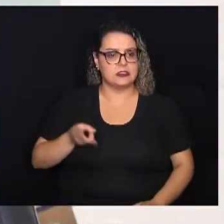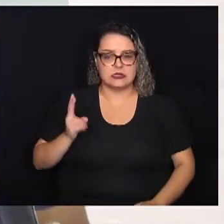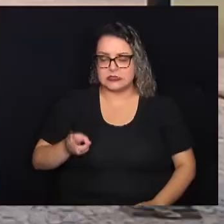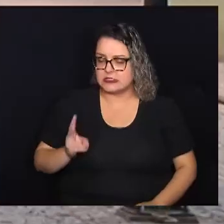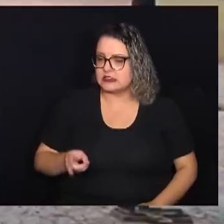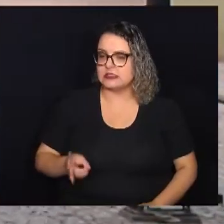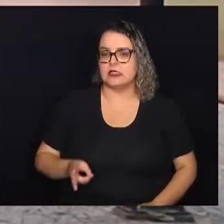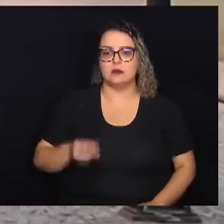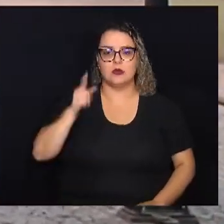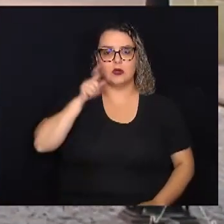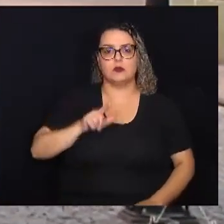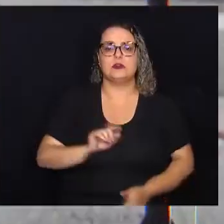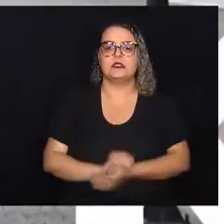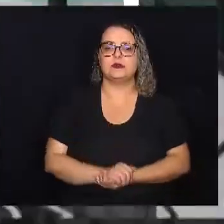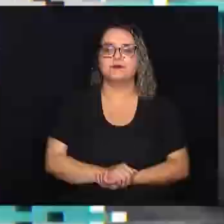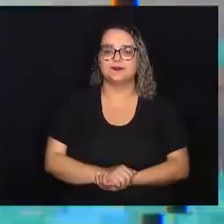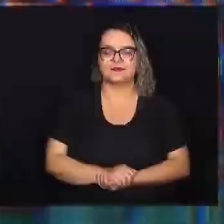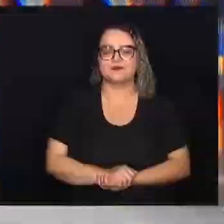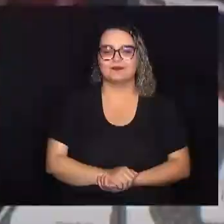espaços.